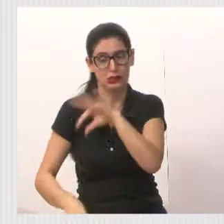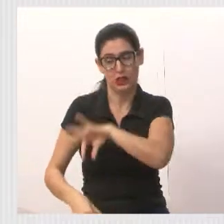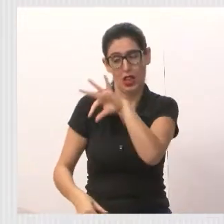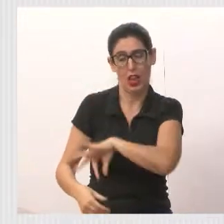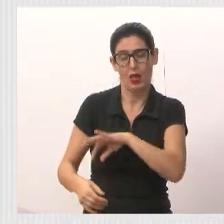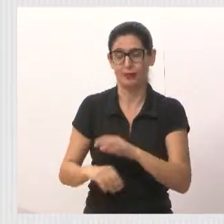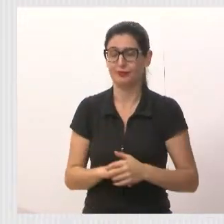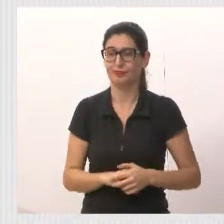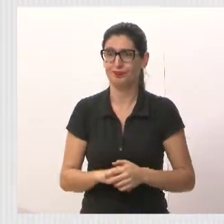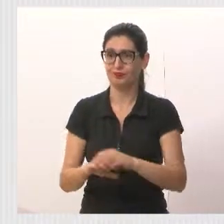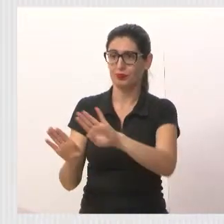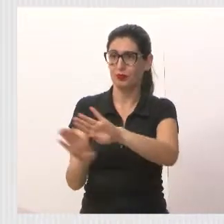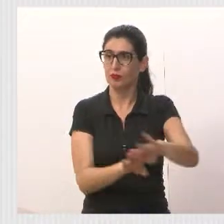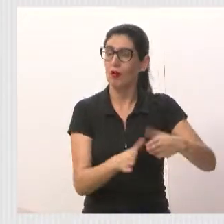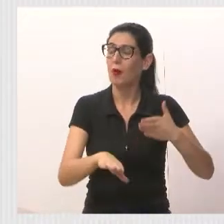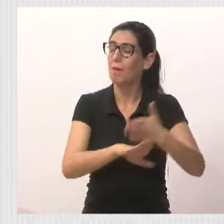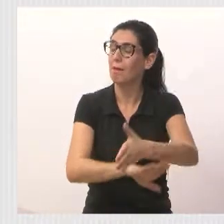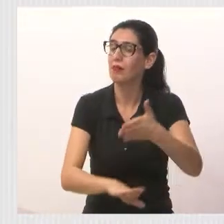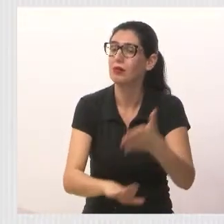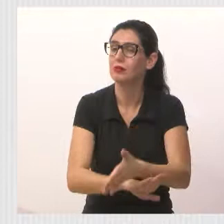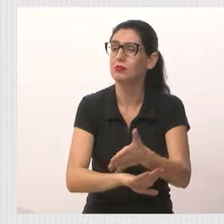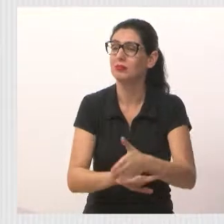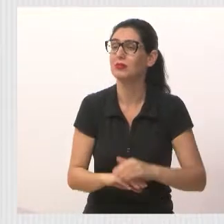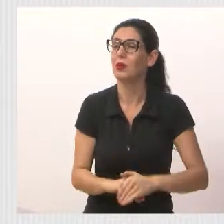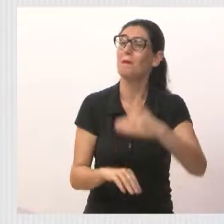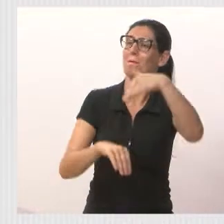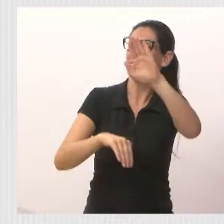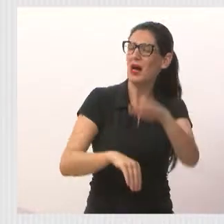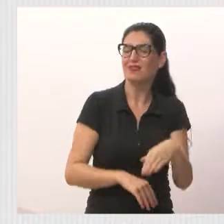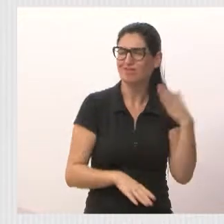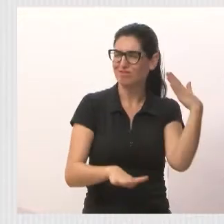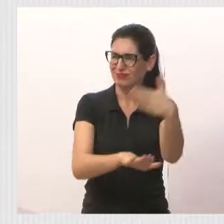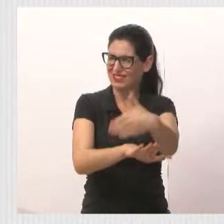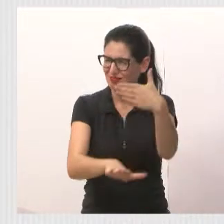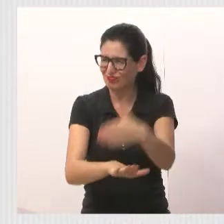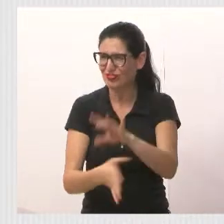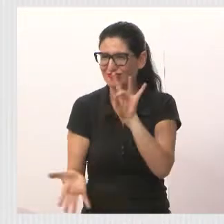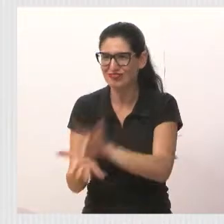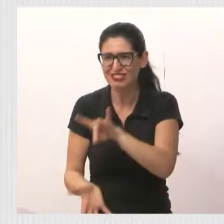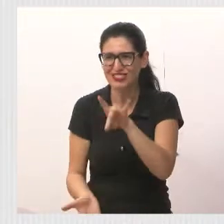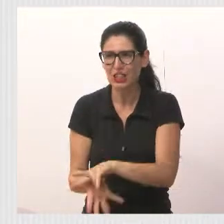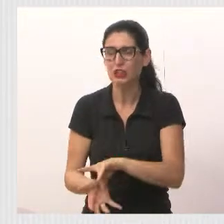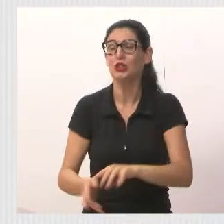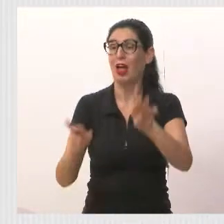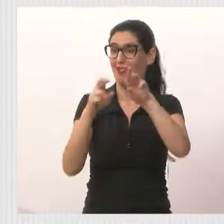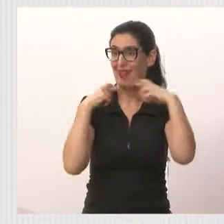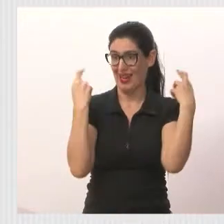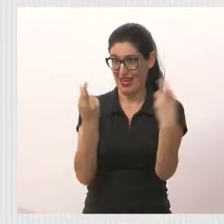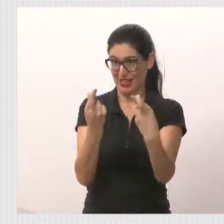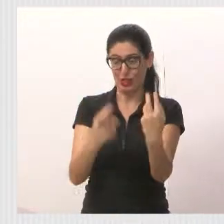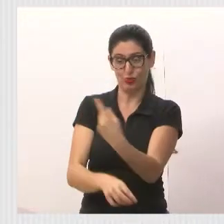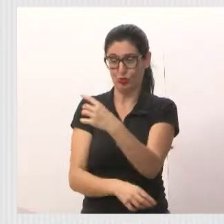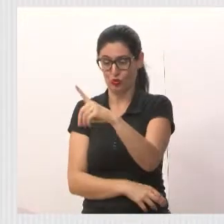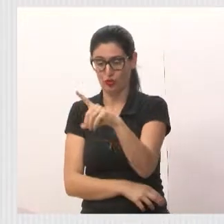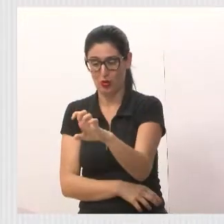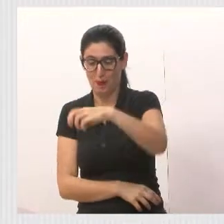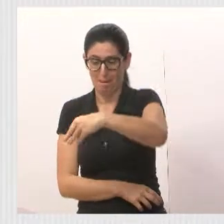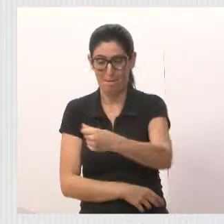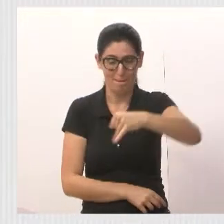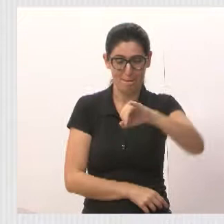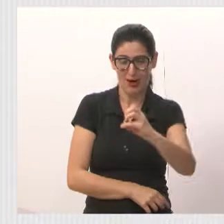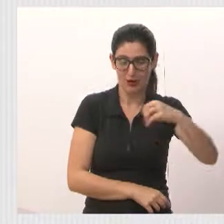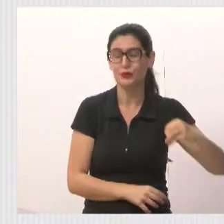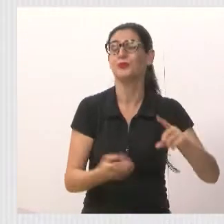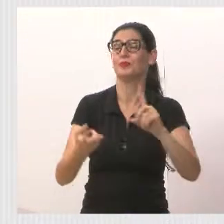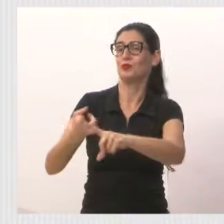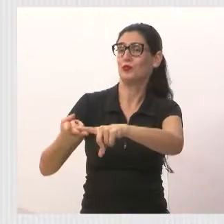participei até agora, a que mais foi participativa foi essa reunião do 1º de maio, onde tinha a população do